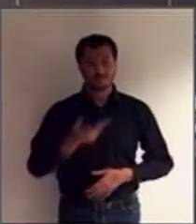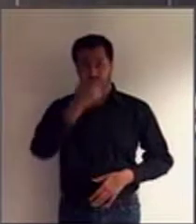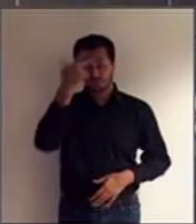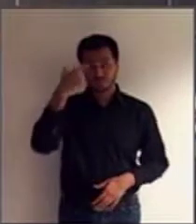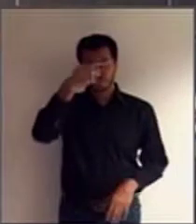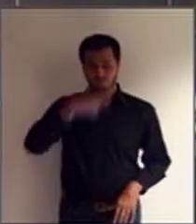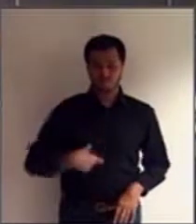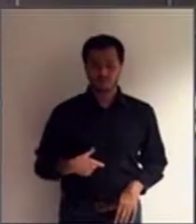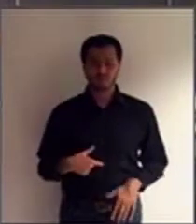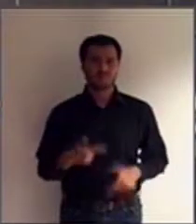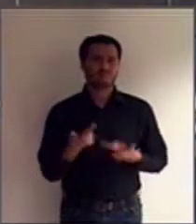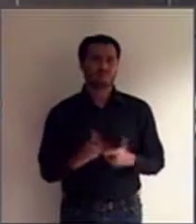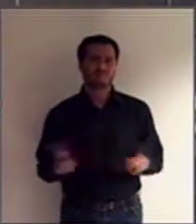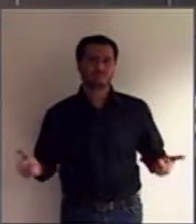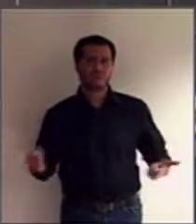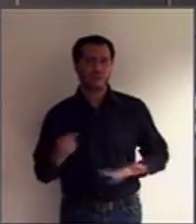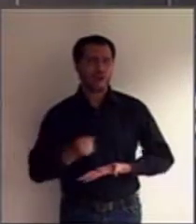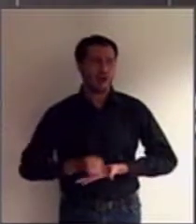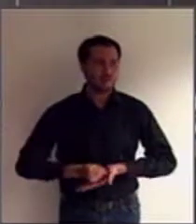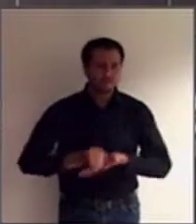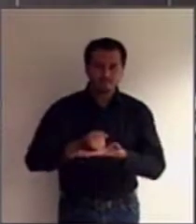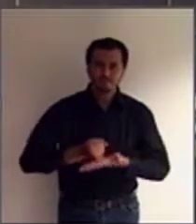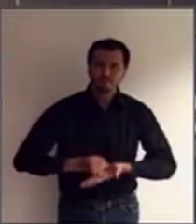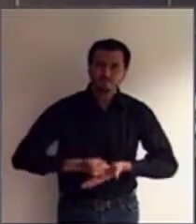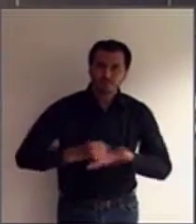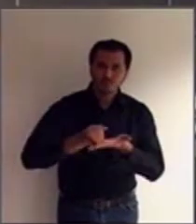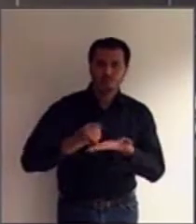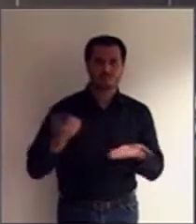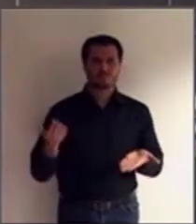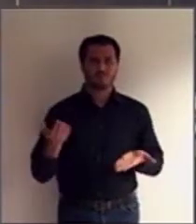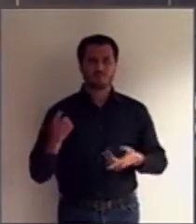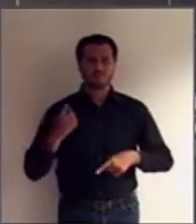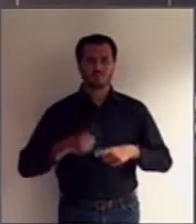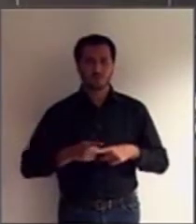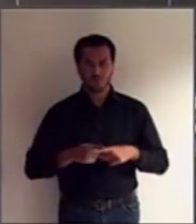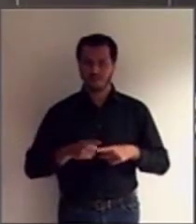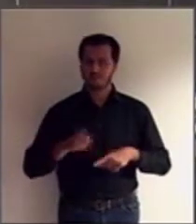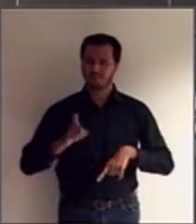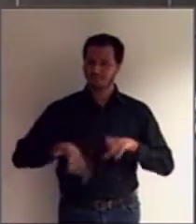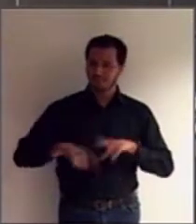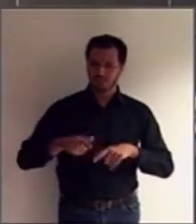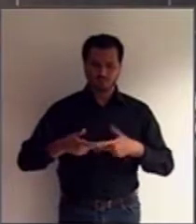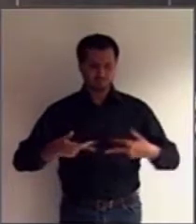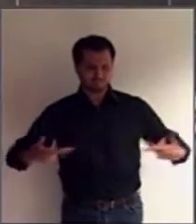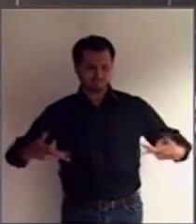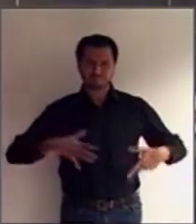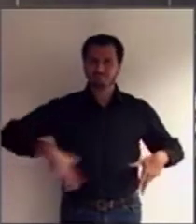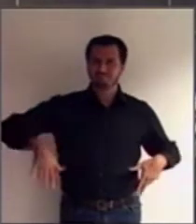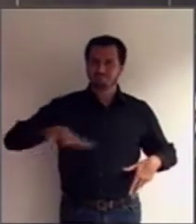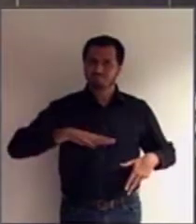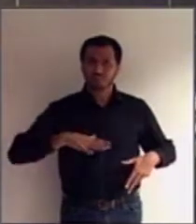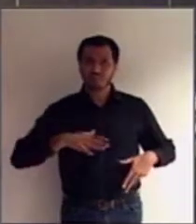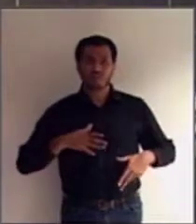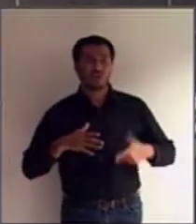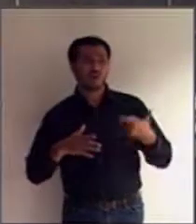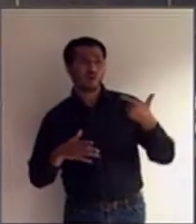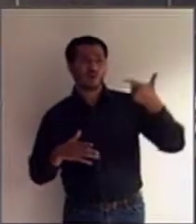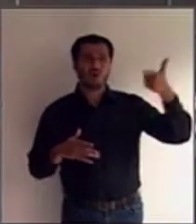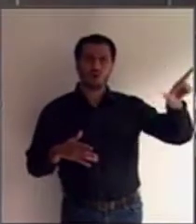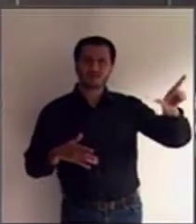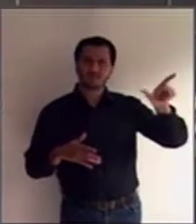ficando sem nenhum apoio para gerir os seus bens e acaba ficando nas mãos, às vezes, de pessoas